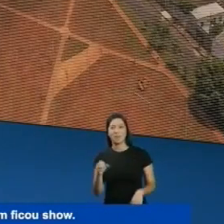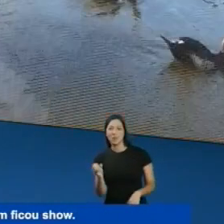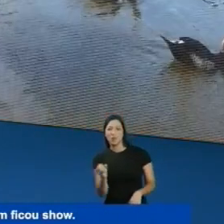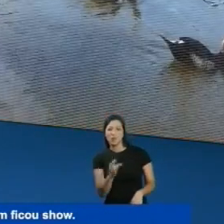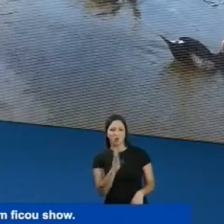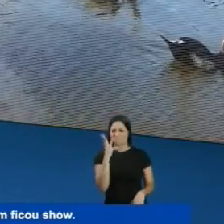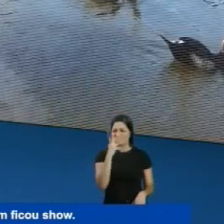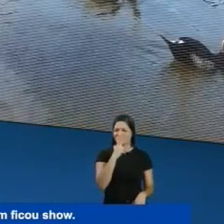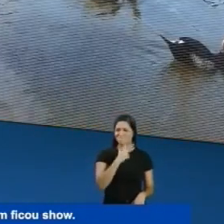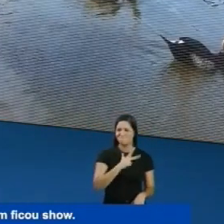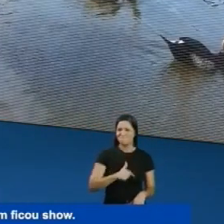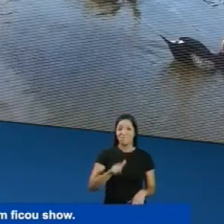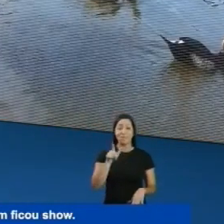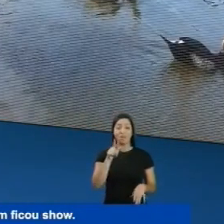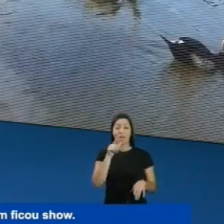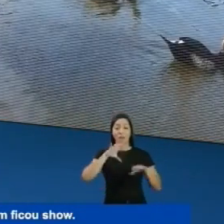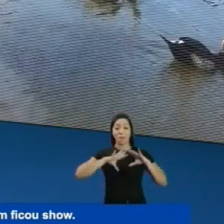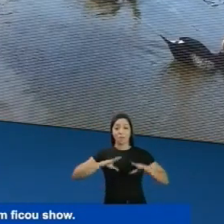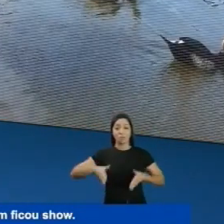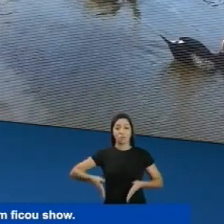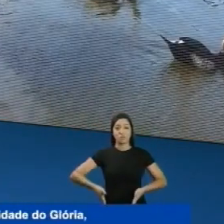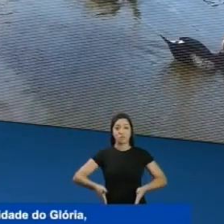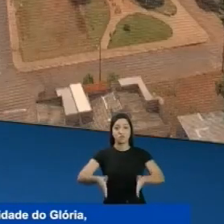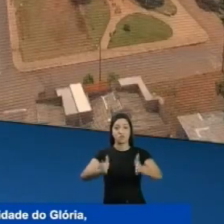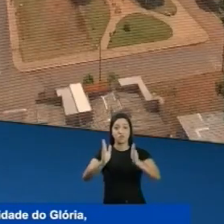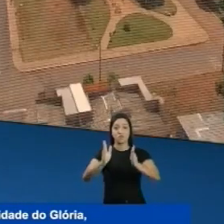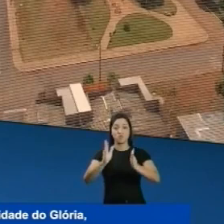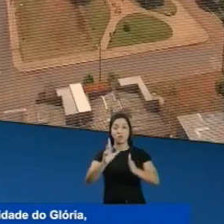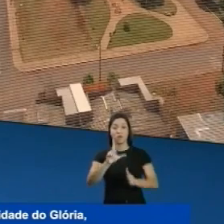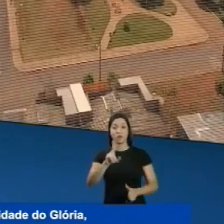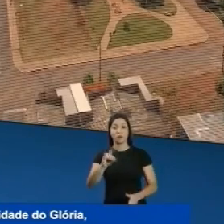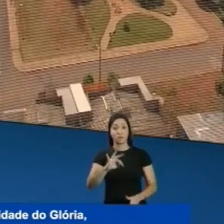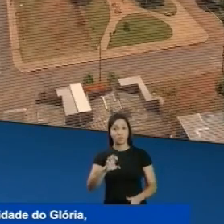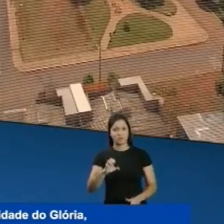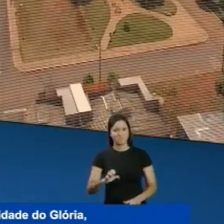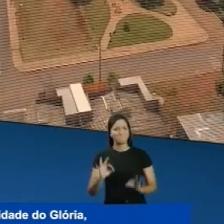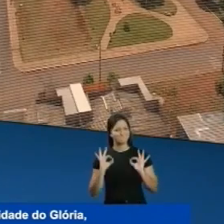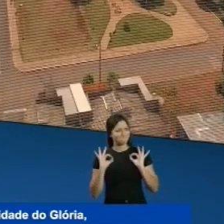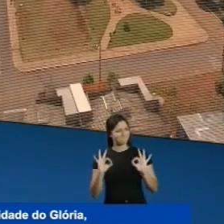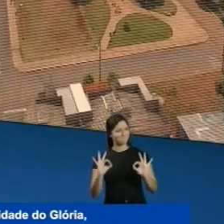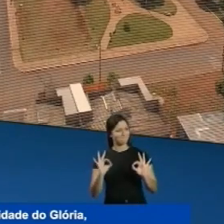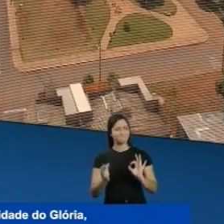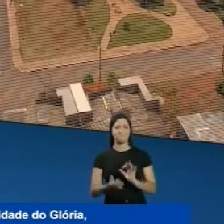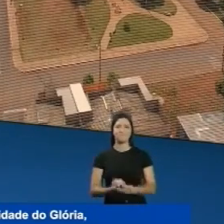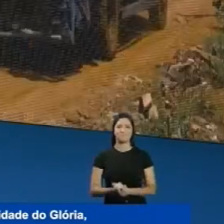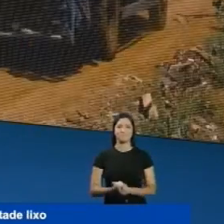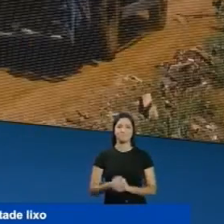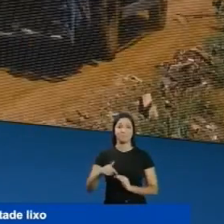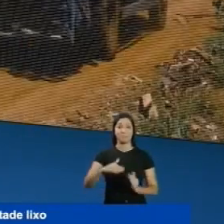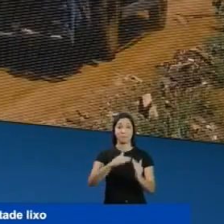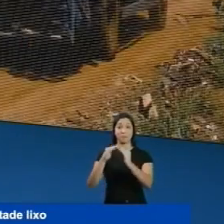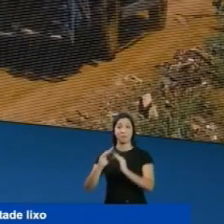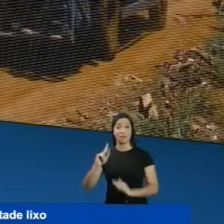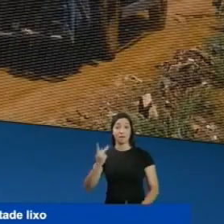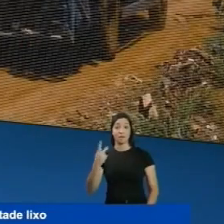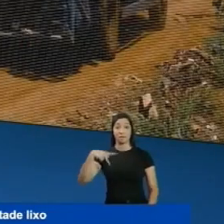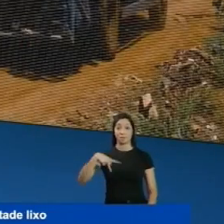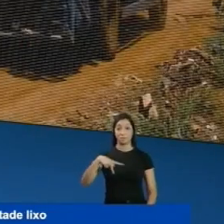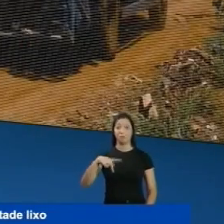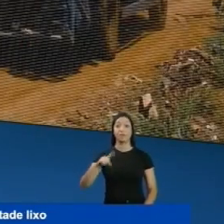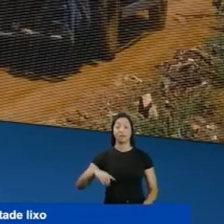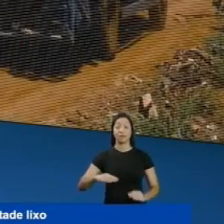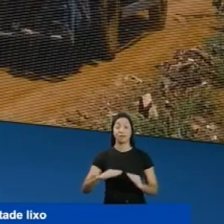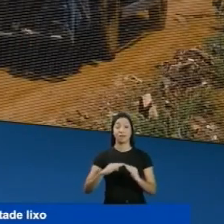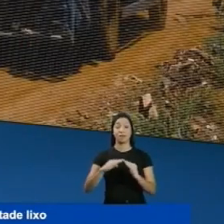O parque da represa do Luisotti também ficou show E para o bairro Elis São Pietro, na comunidade do Glória Odelmo trouxe serviço de